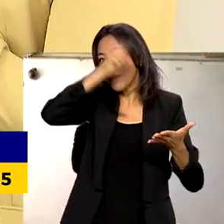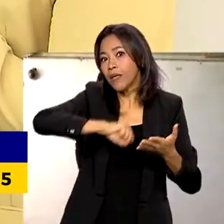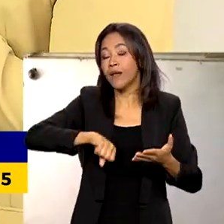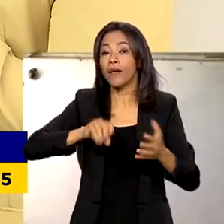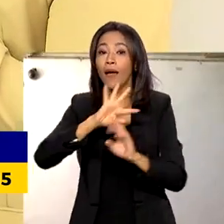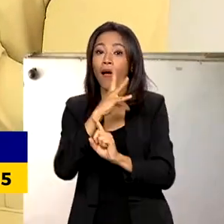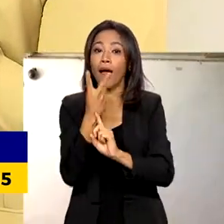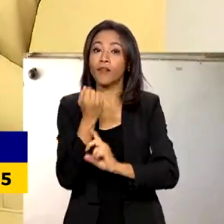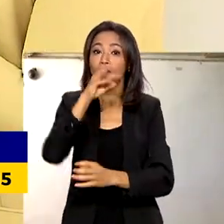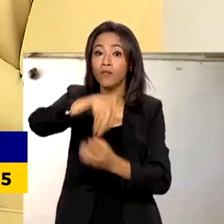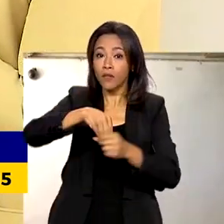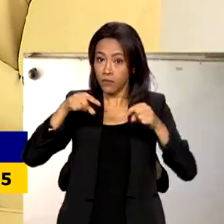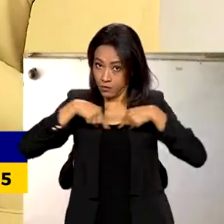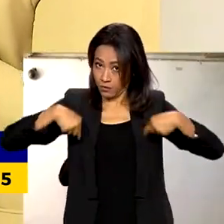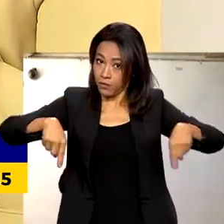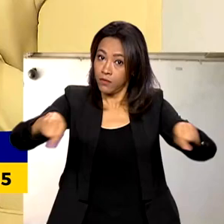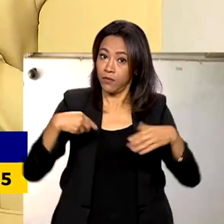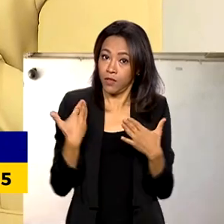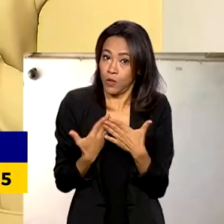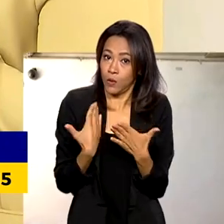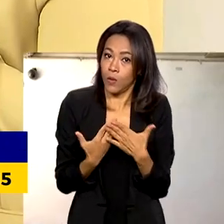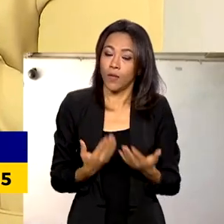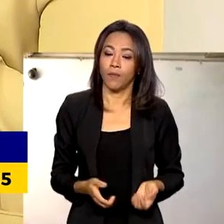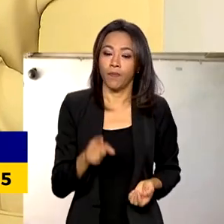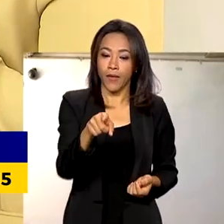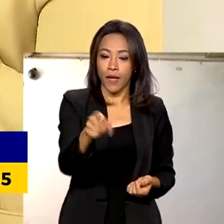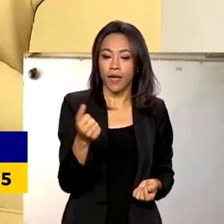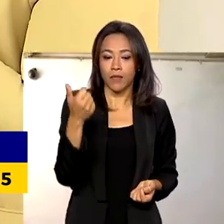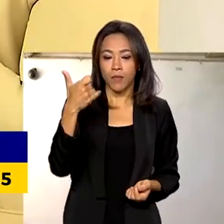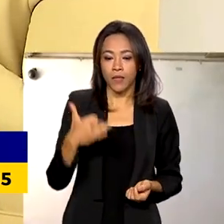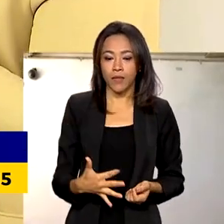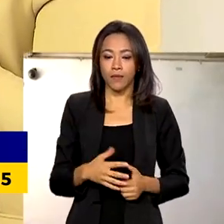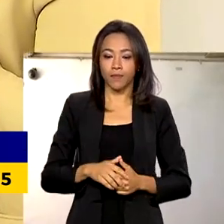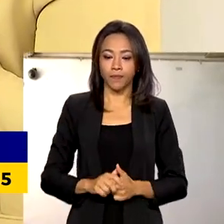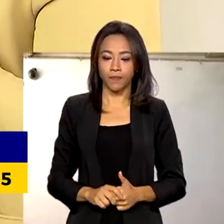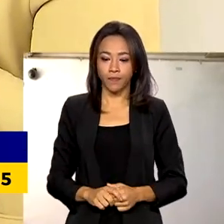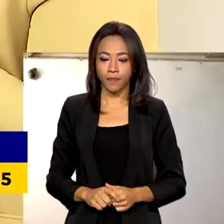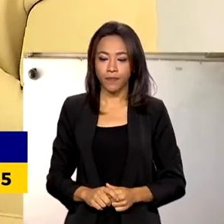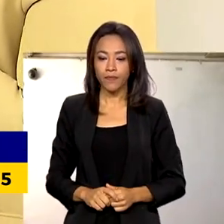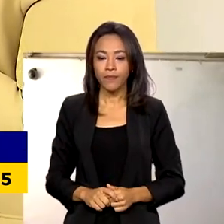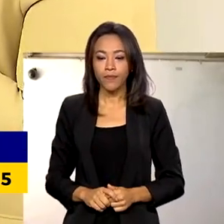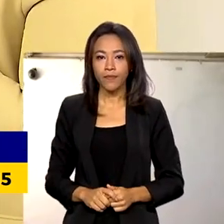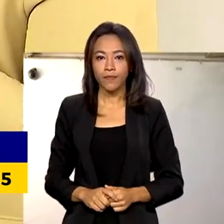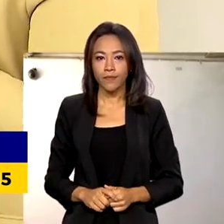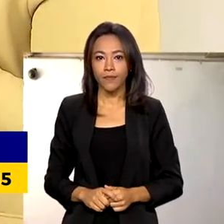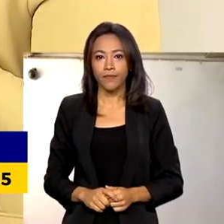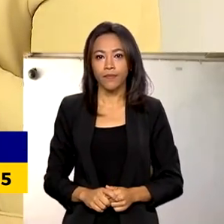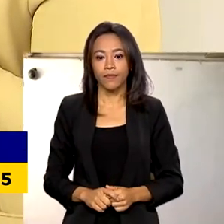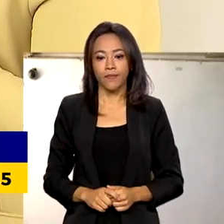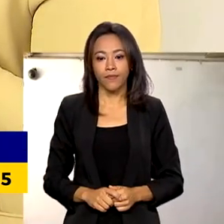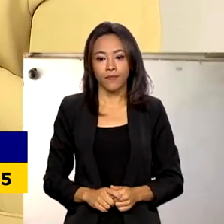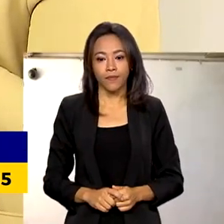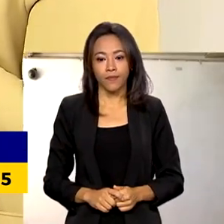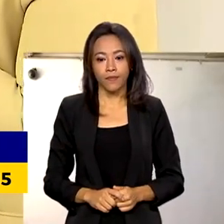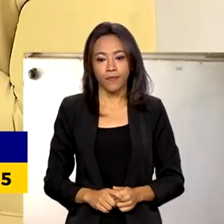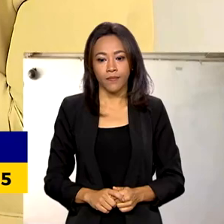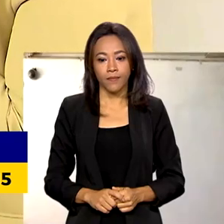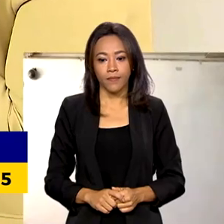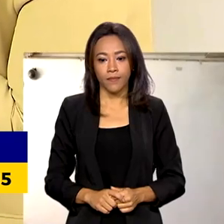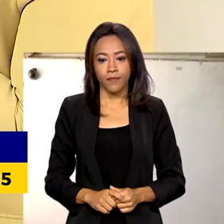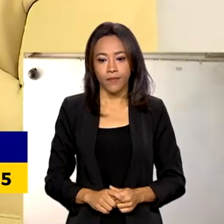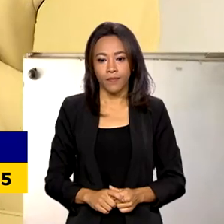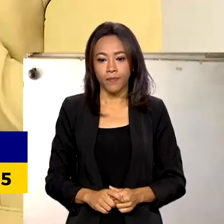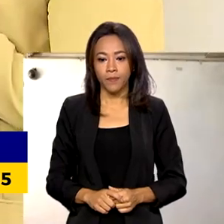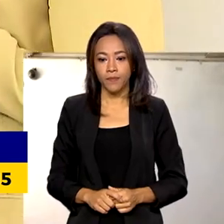primeiro movimento fundamental para que nos próximos anos novas oportunidades possam florescer a partir da aliança